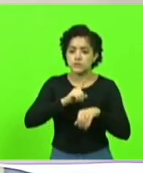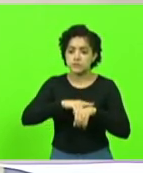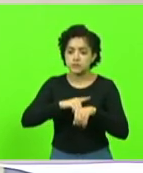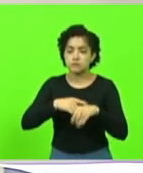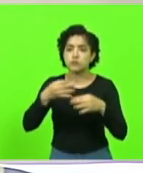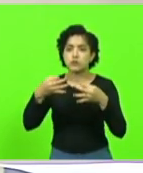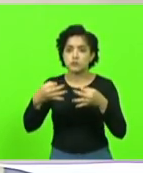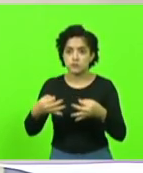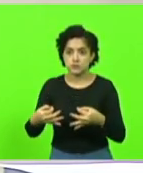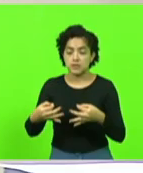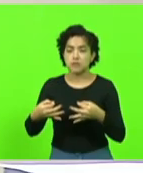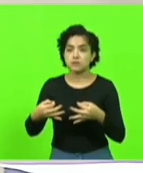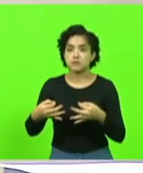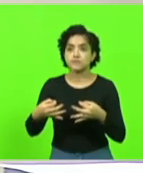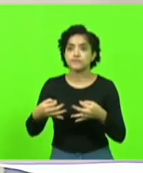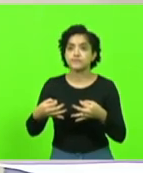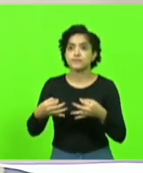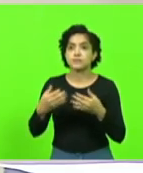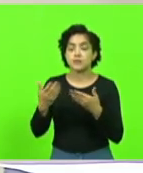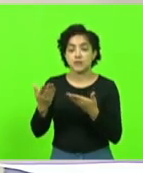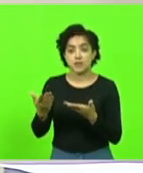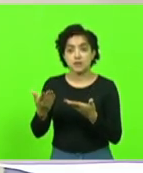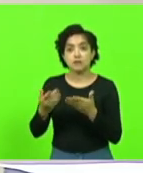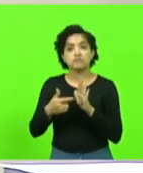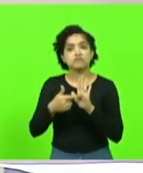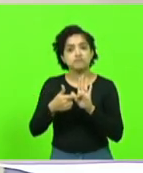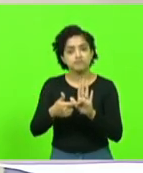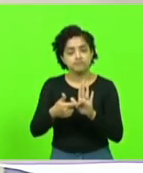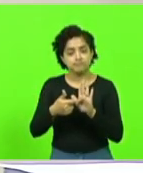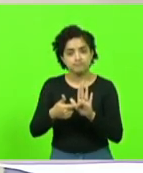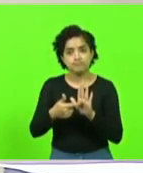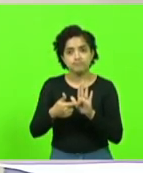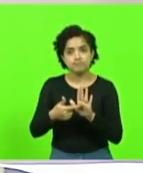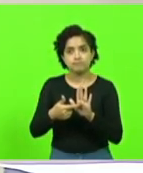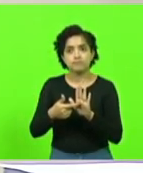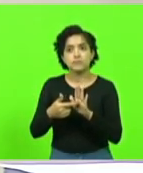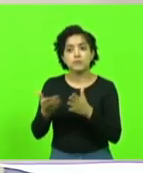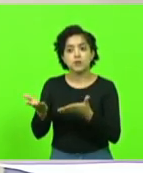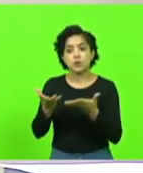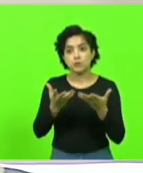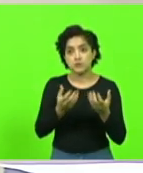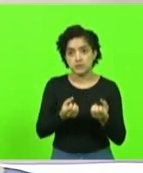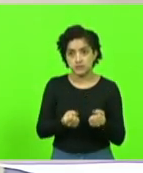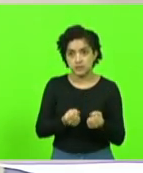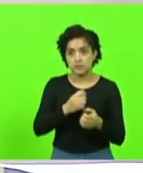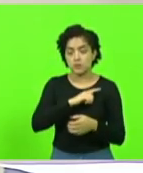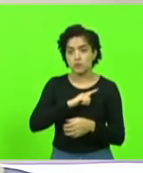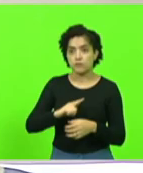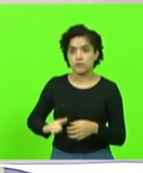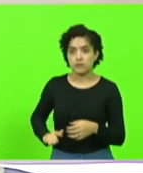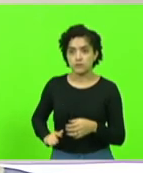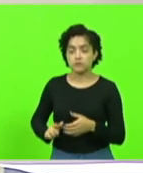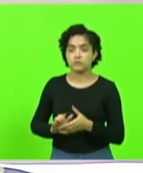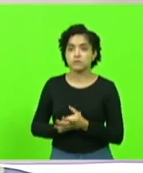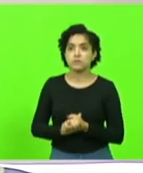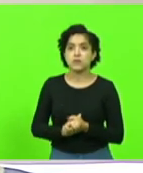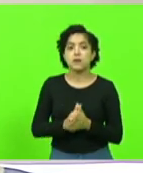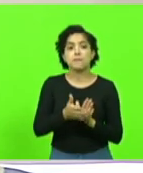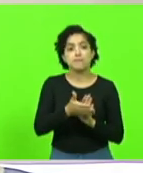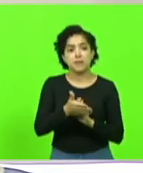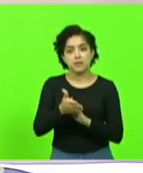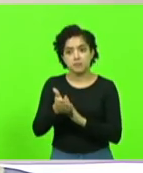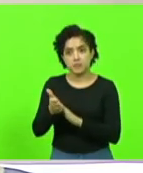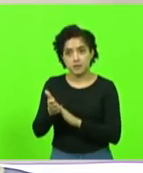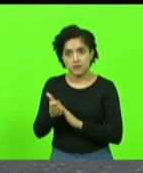mostrou realmente como se recebe o governador do Estado em sua região. Parabéns pelo trabalho